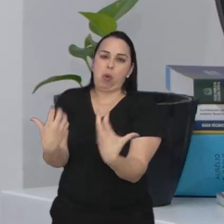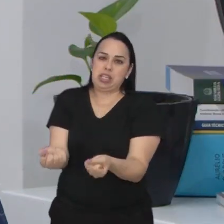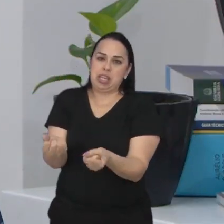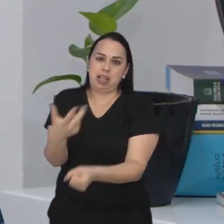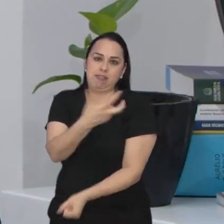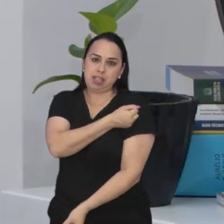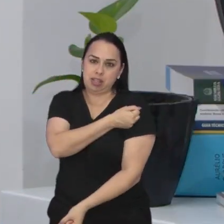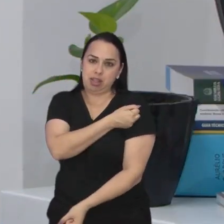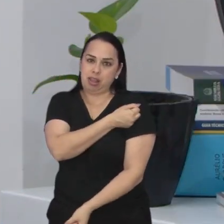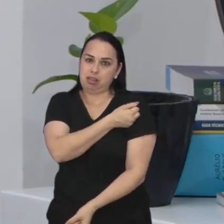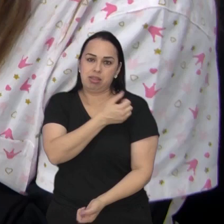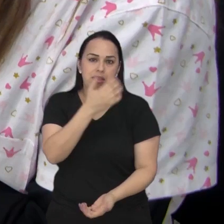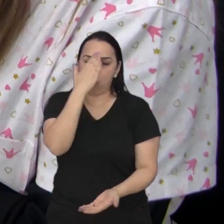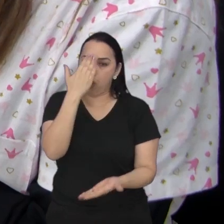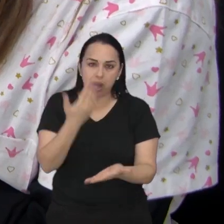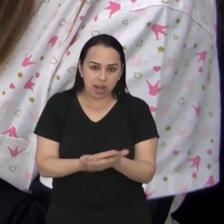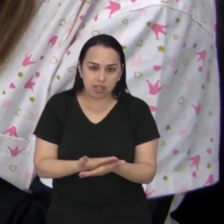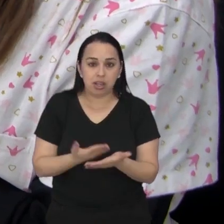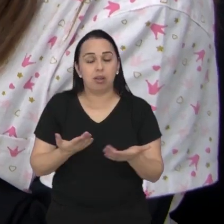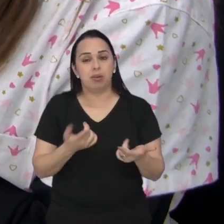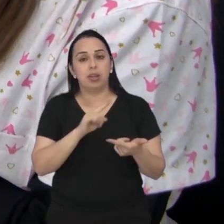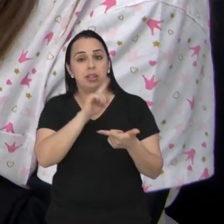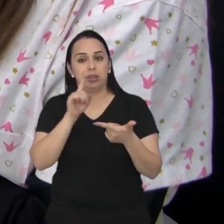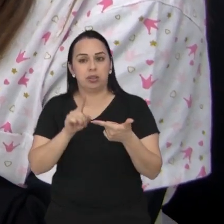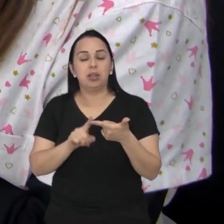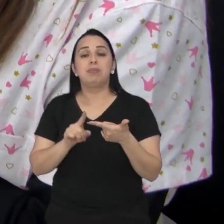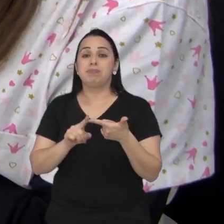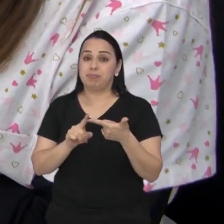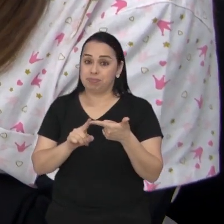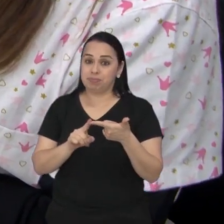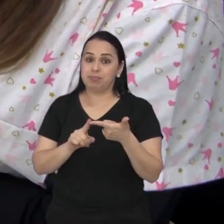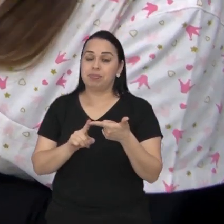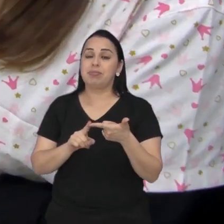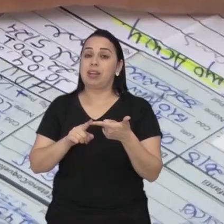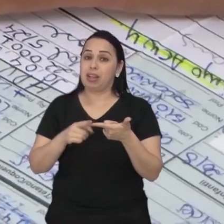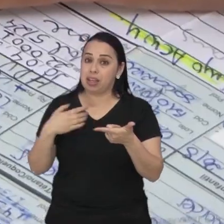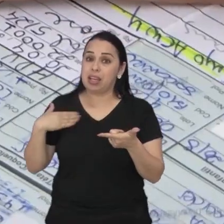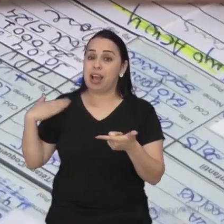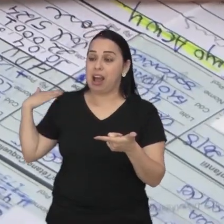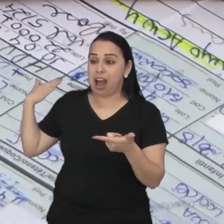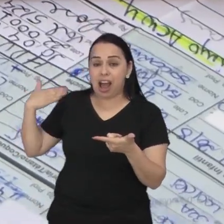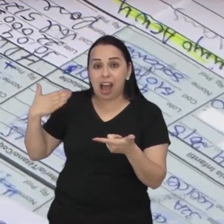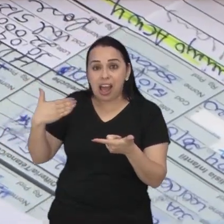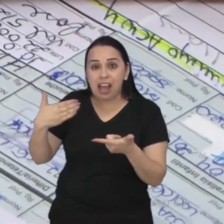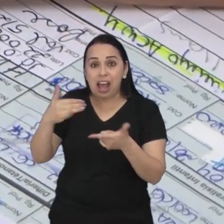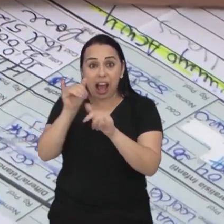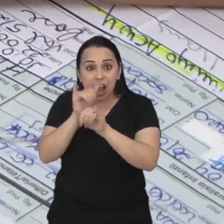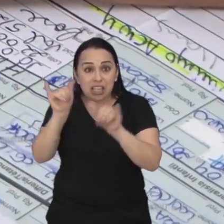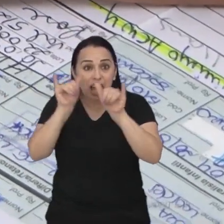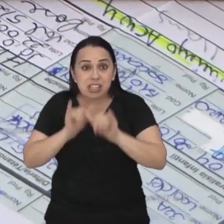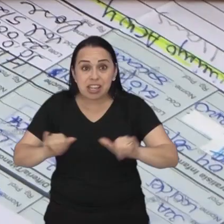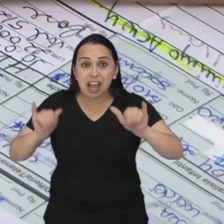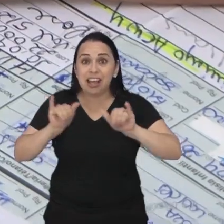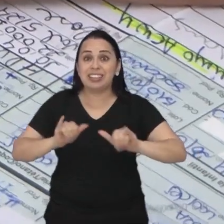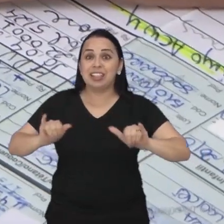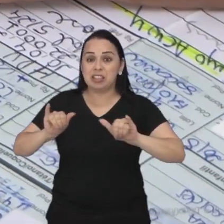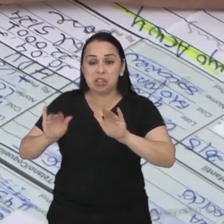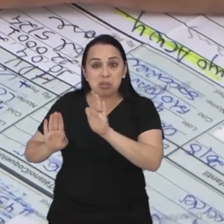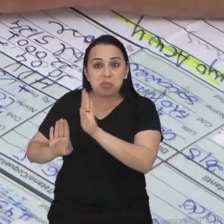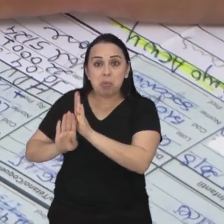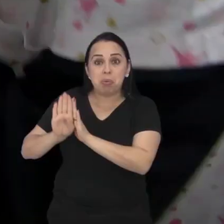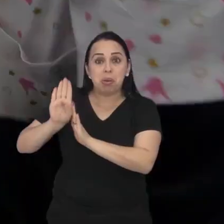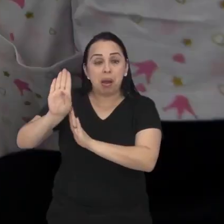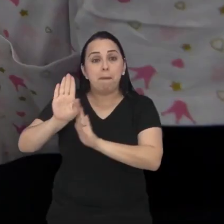a eficácia das doses outra razão seria o sucesso ao longo dos anos das campanhas de